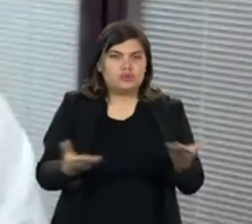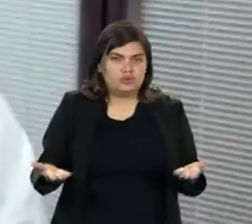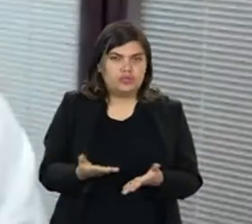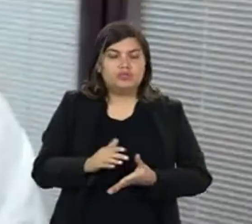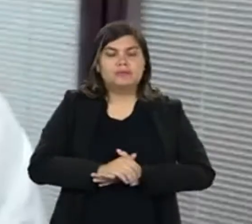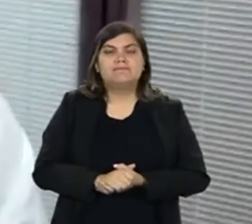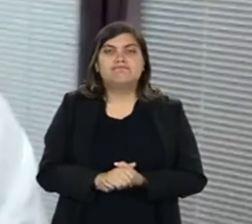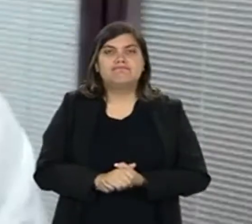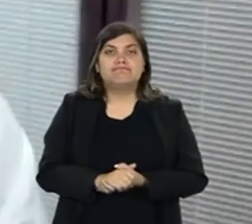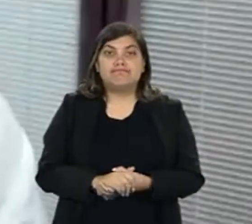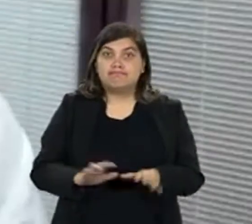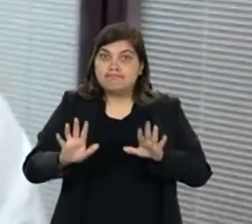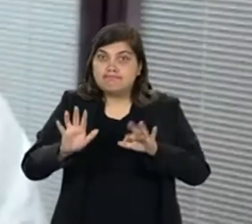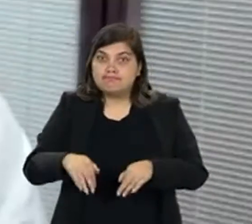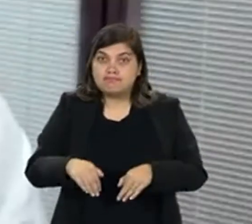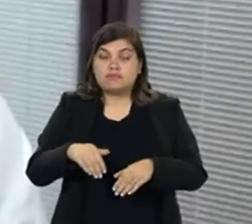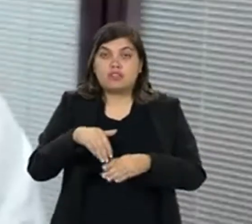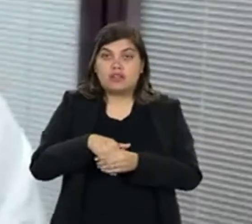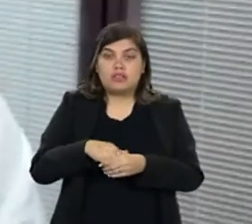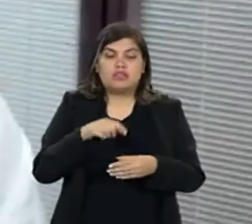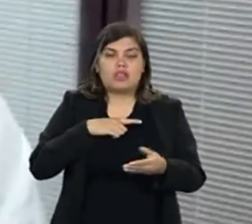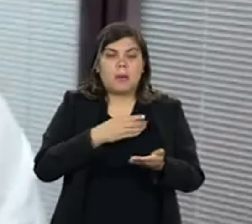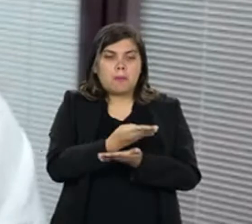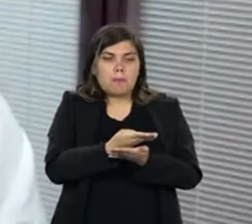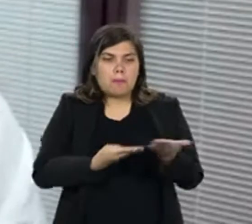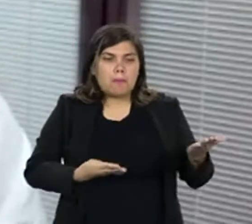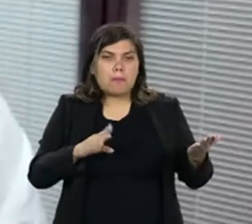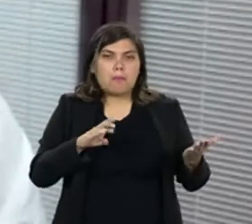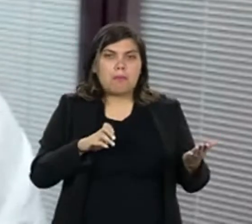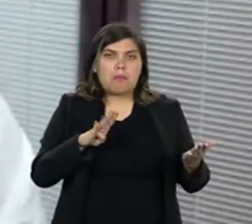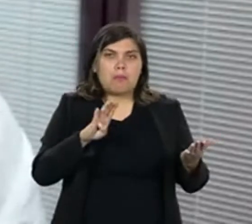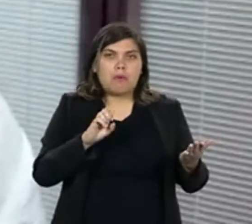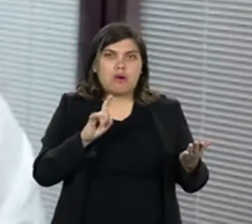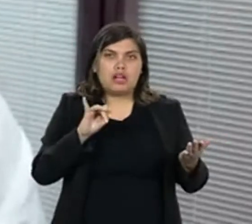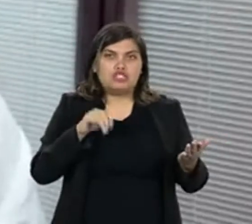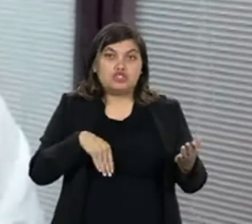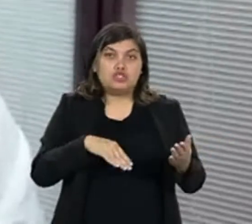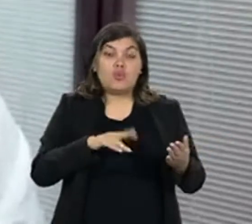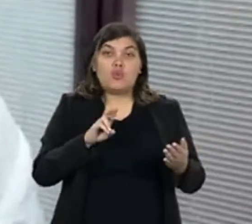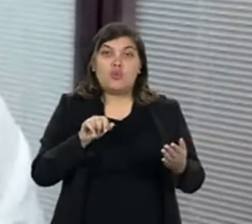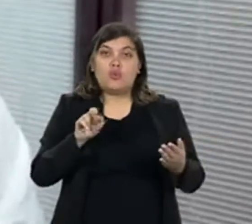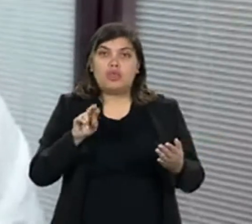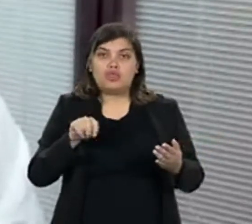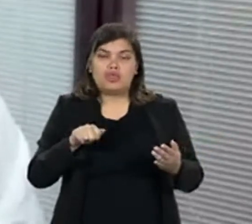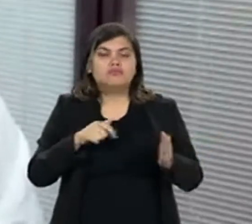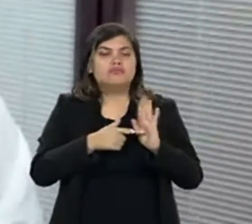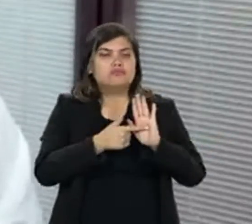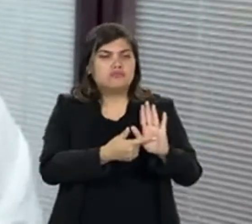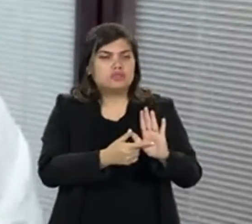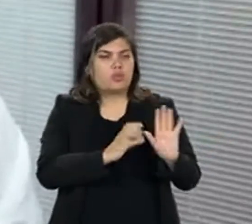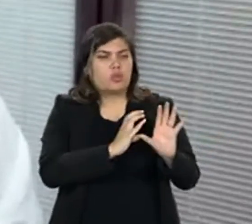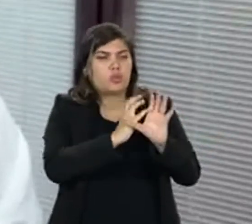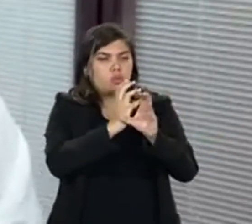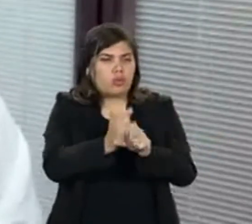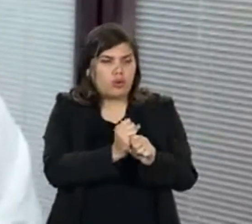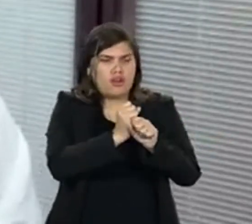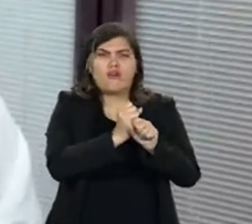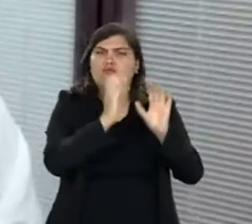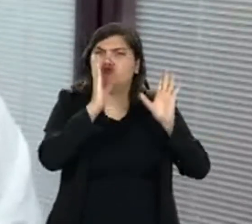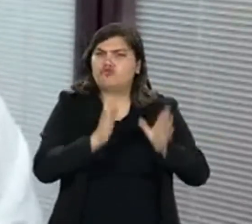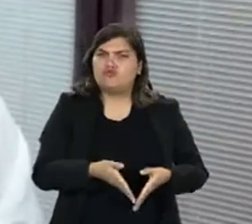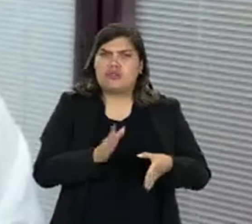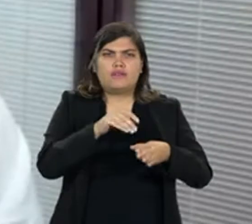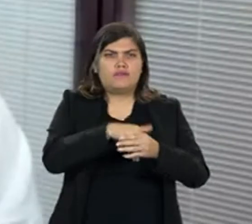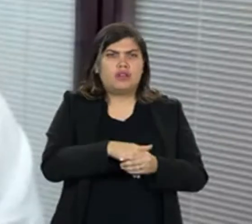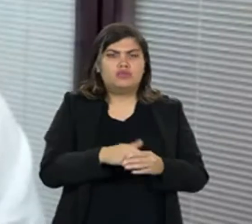A urna já acaba, a eleição já emite ali o boletim de urna, já com aquela parcial daquela urna, já tudo